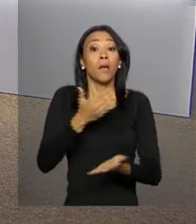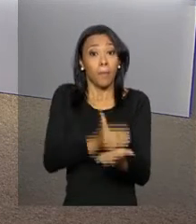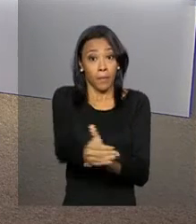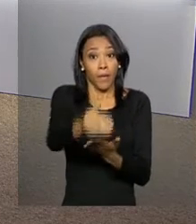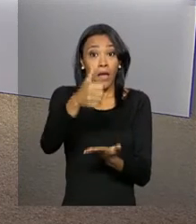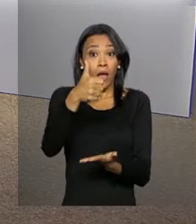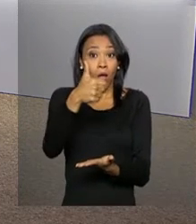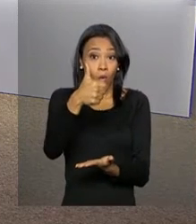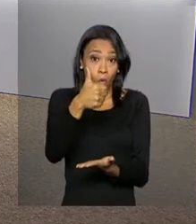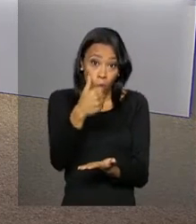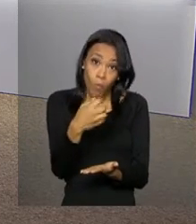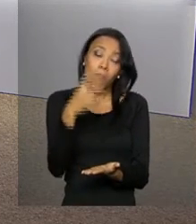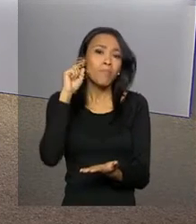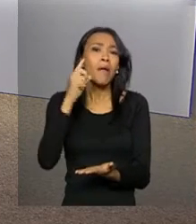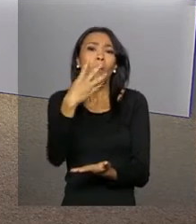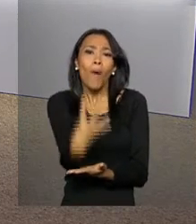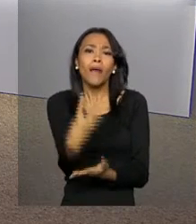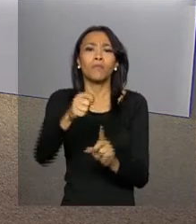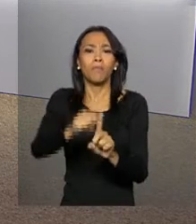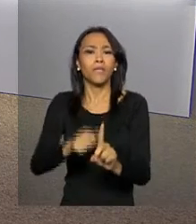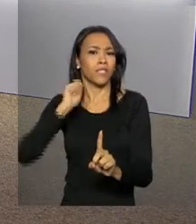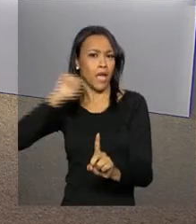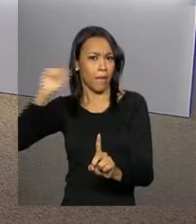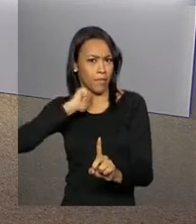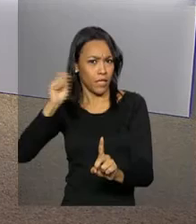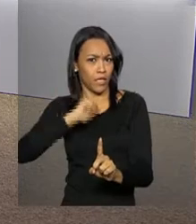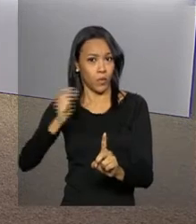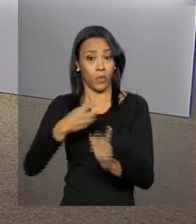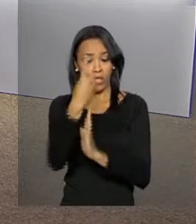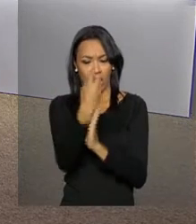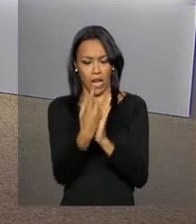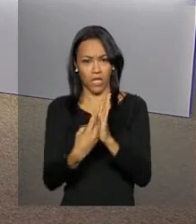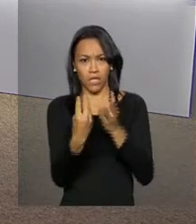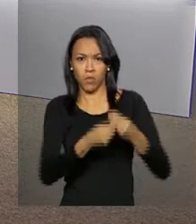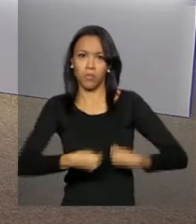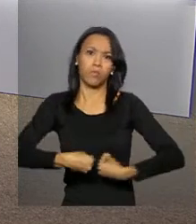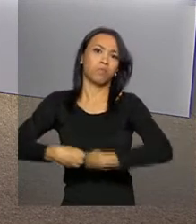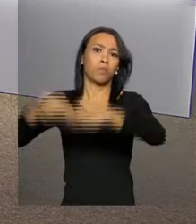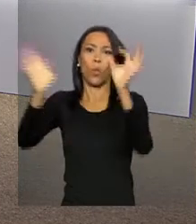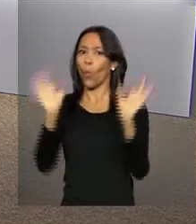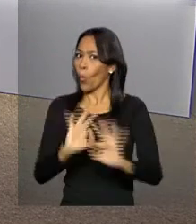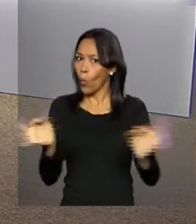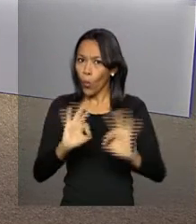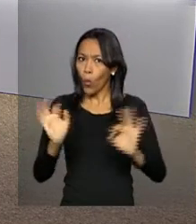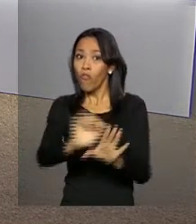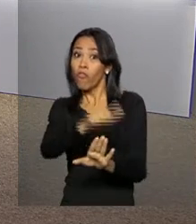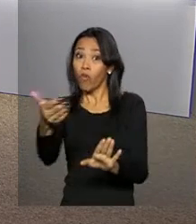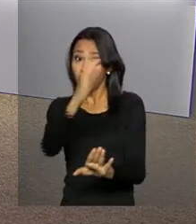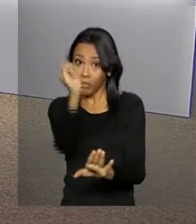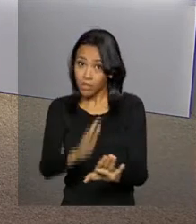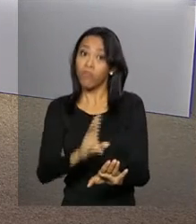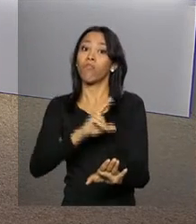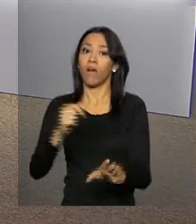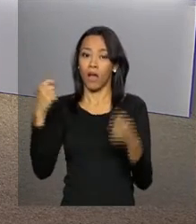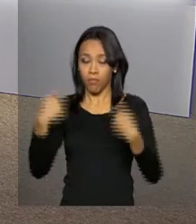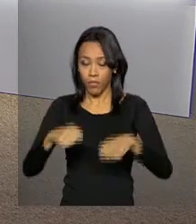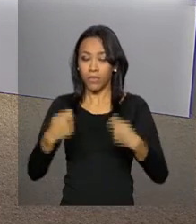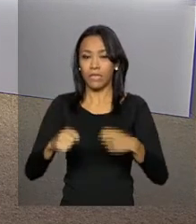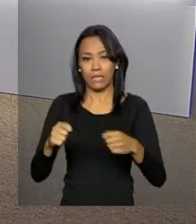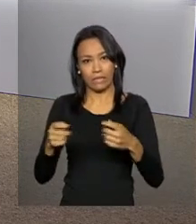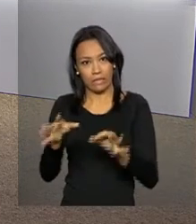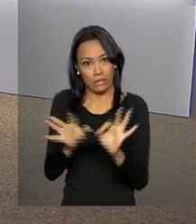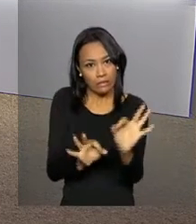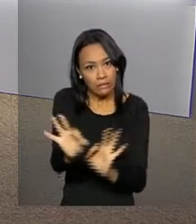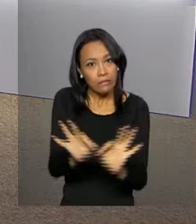abril, brasileiros que enviaram recursos de origem legal ao exterior sem declarar, vão poder regularizar a situação na